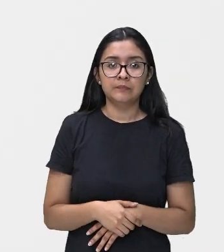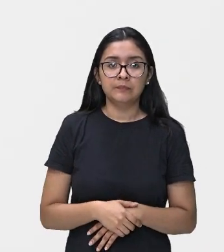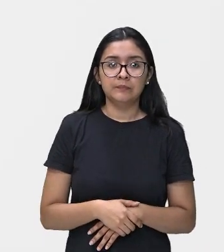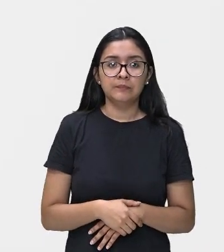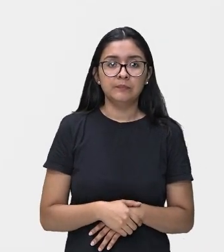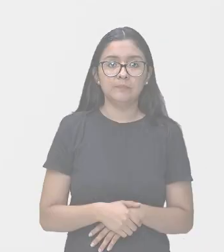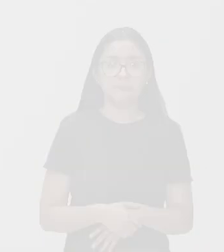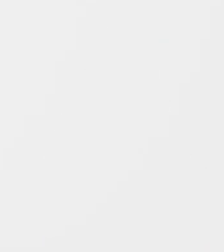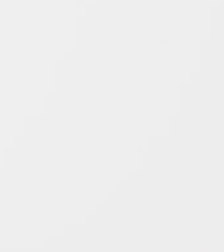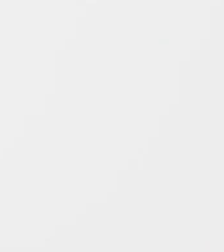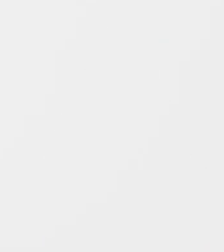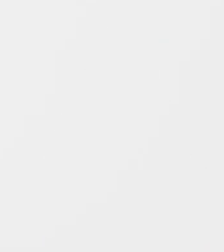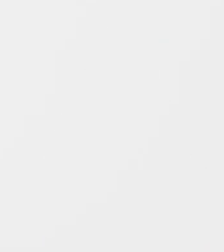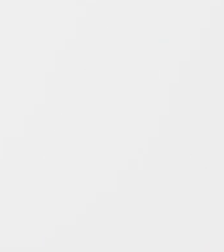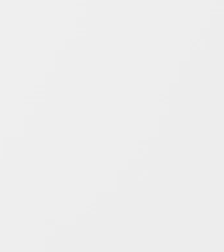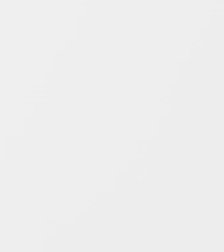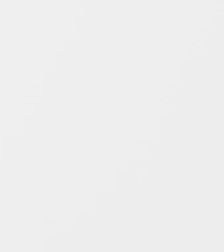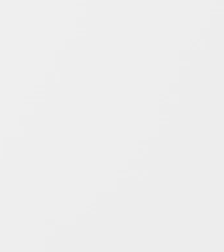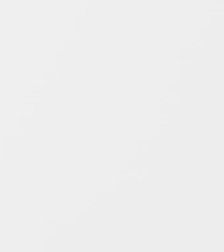O que é que vem ser os membrafones?